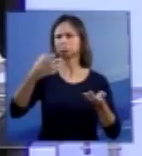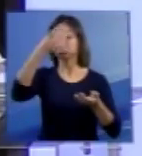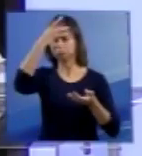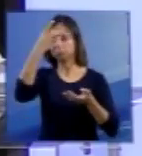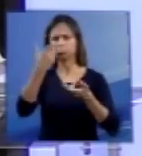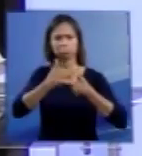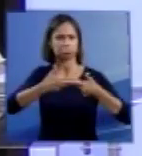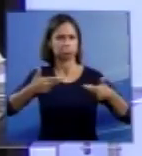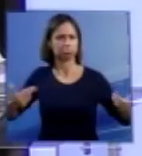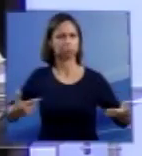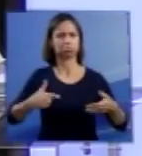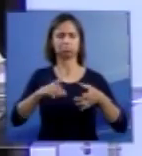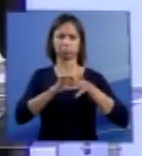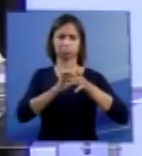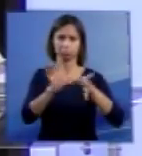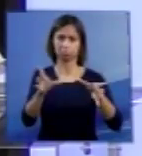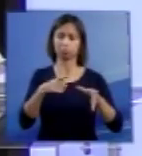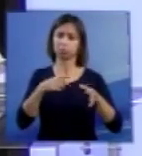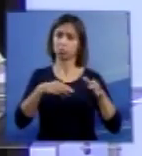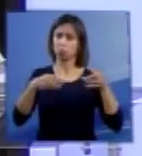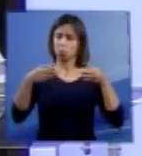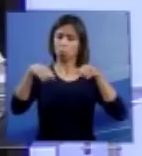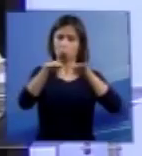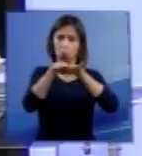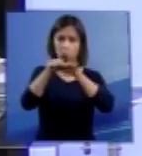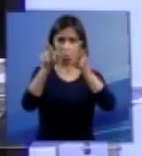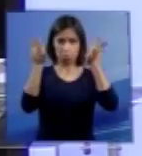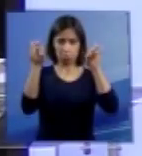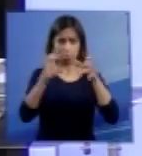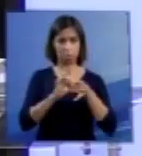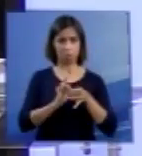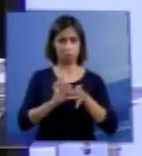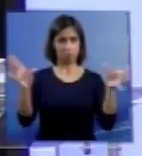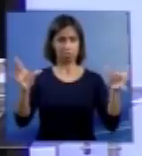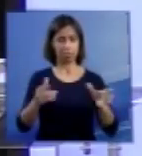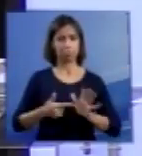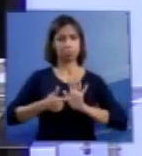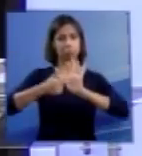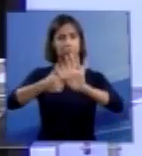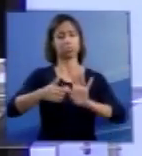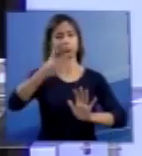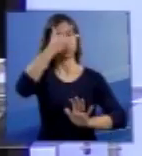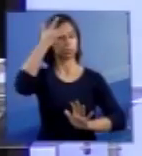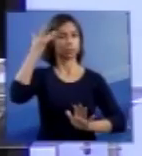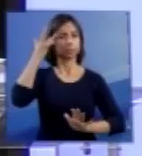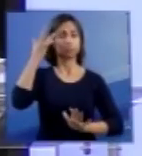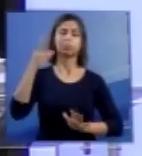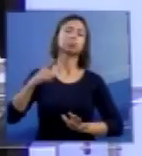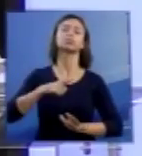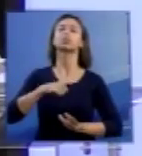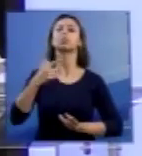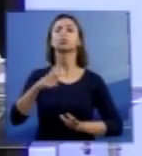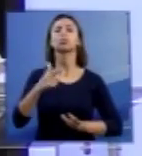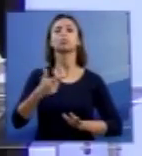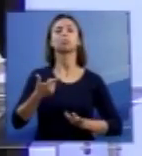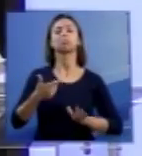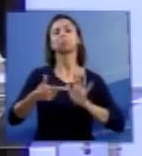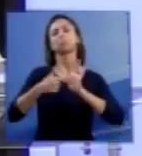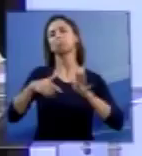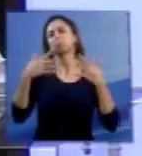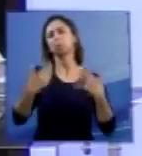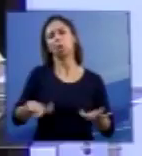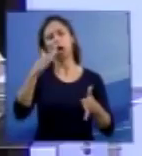E assegura, mesmo tempo, e é igual título, a liberdade de expressão de pessoas que não professam qualquer